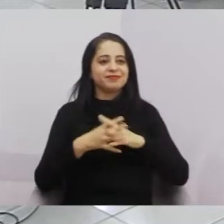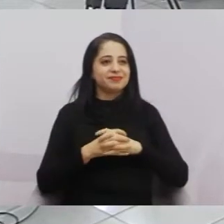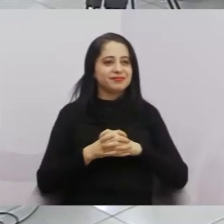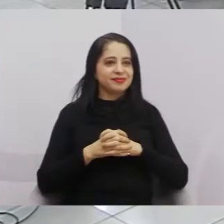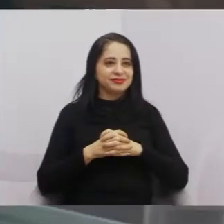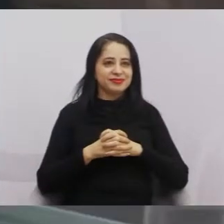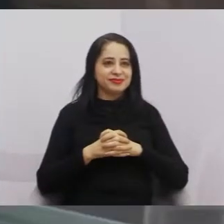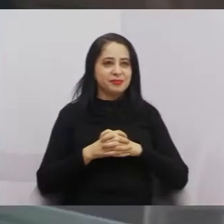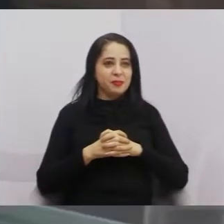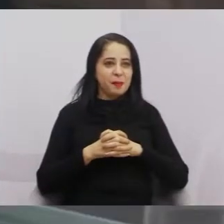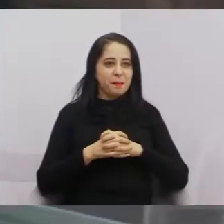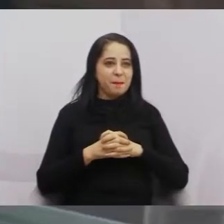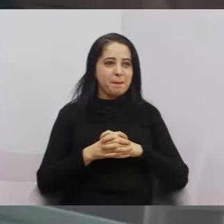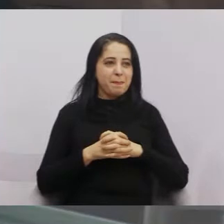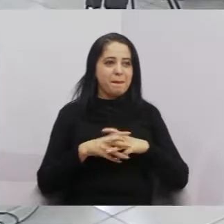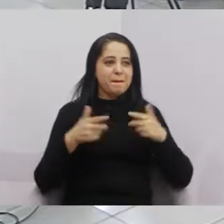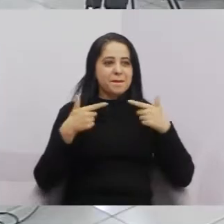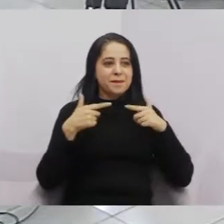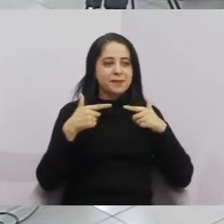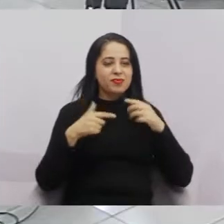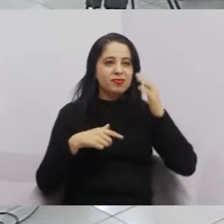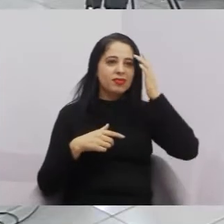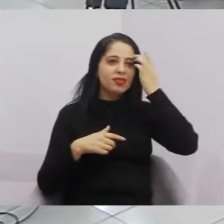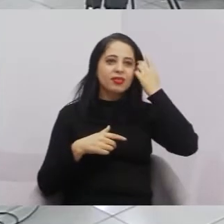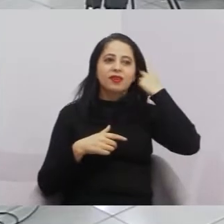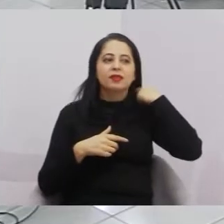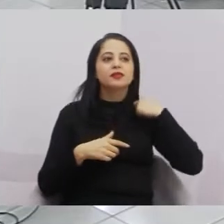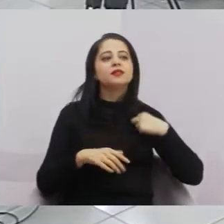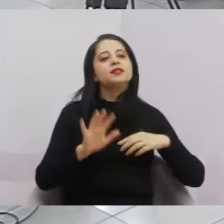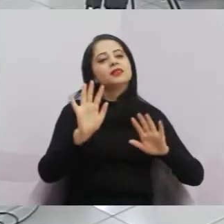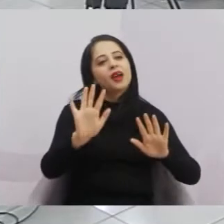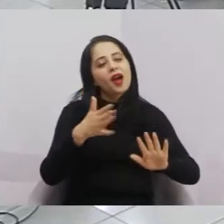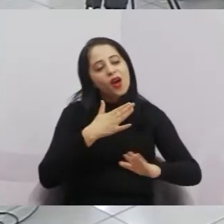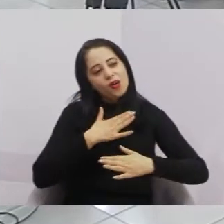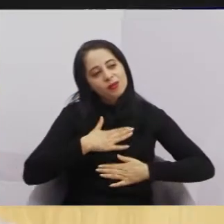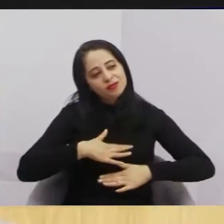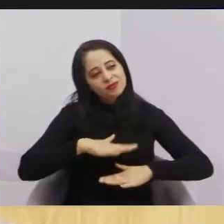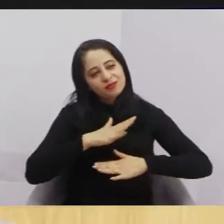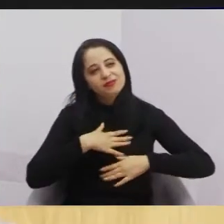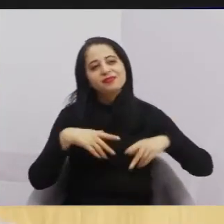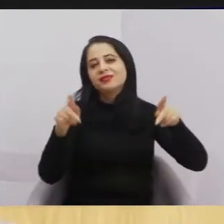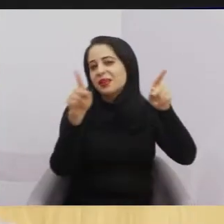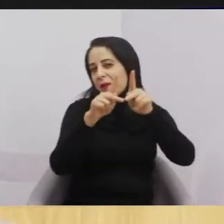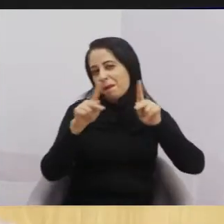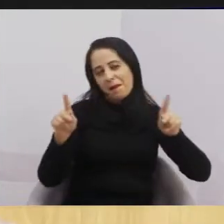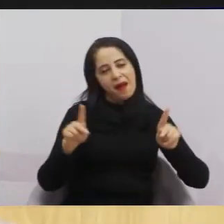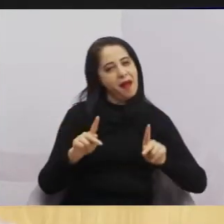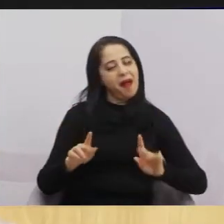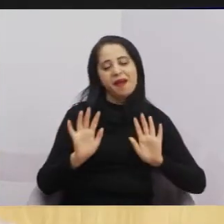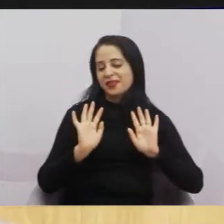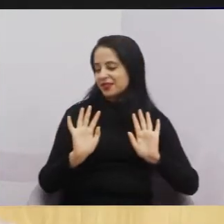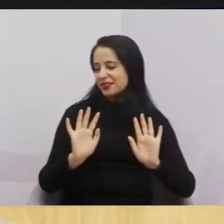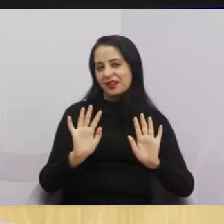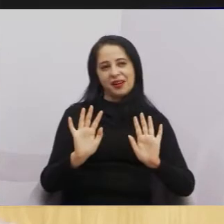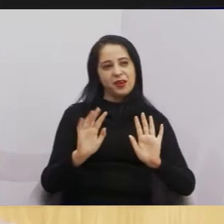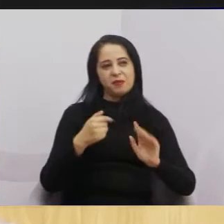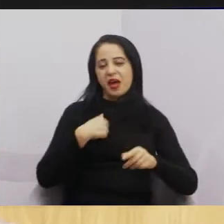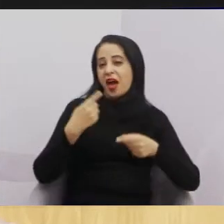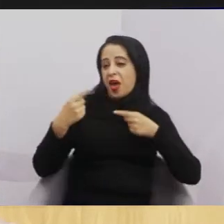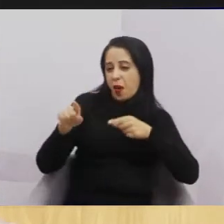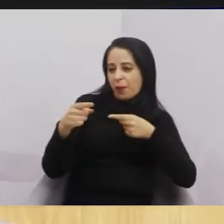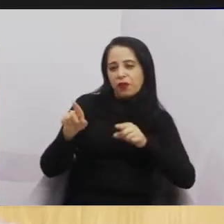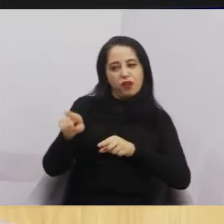fique em paz, vereador. Vereador, fique em paz que a minha fala não é com Vossa Excelência. A minha